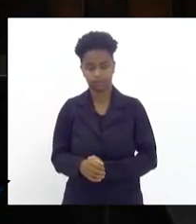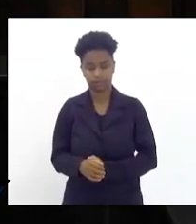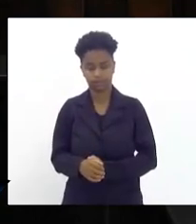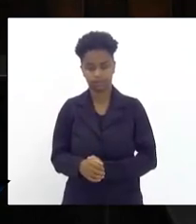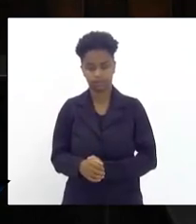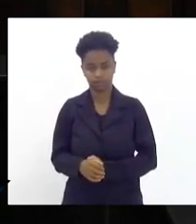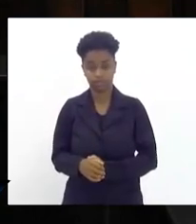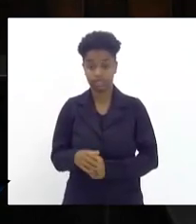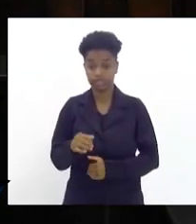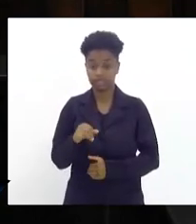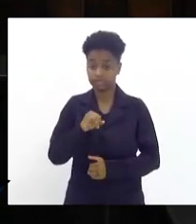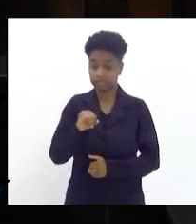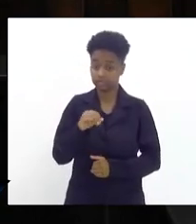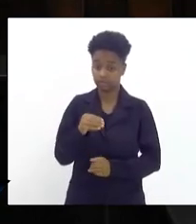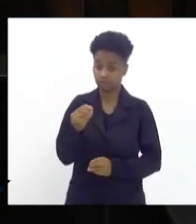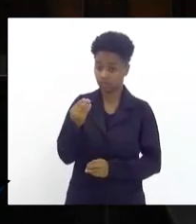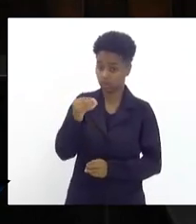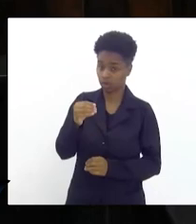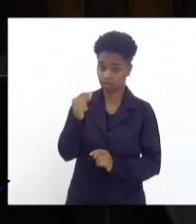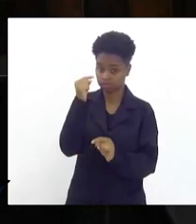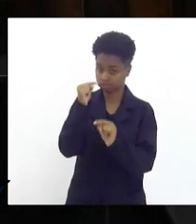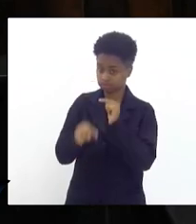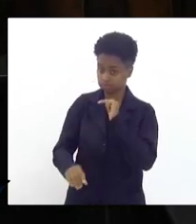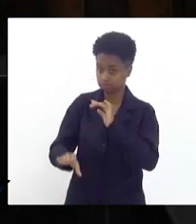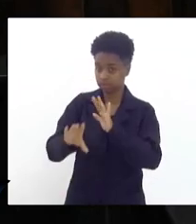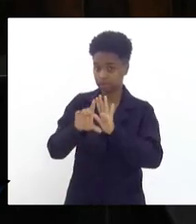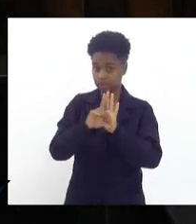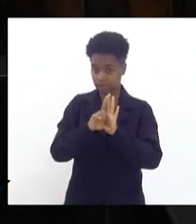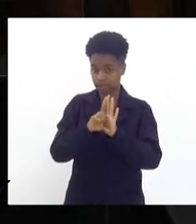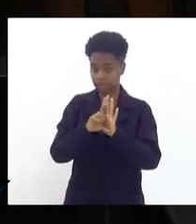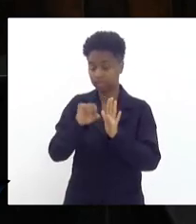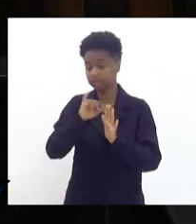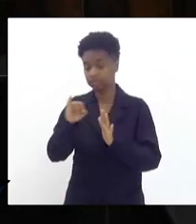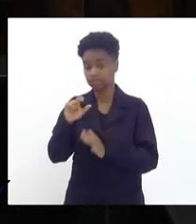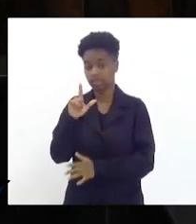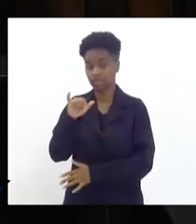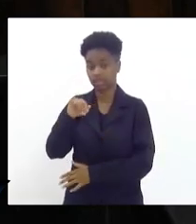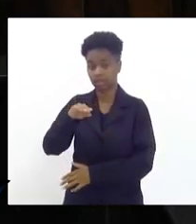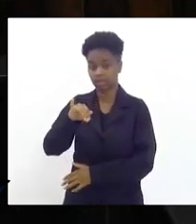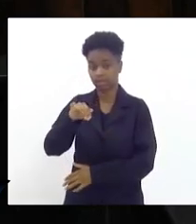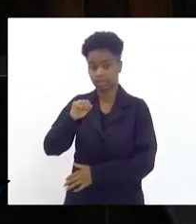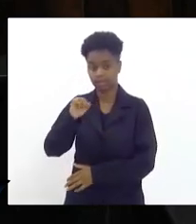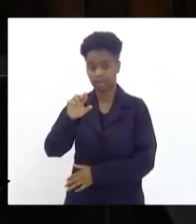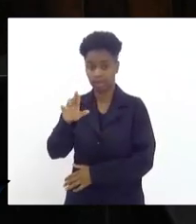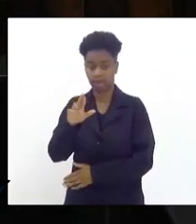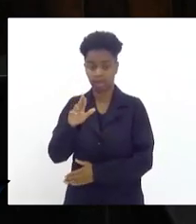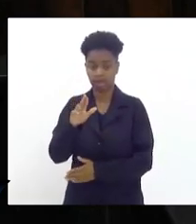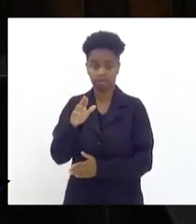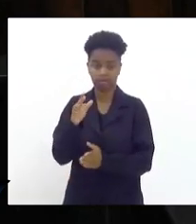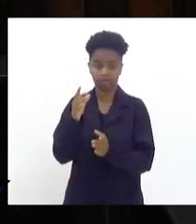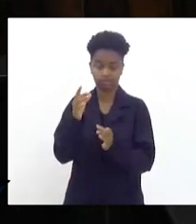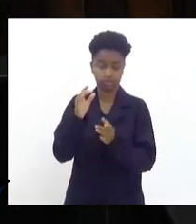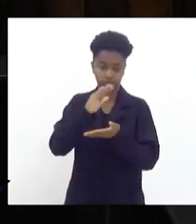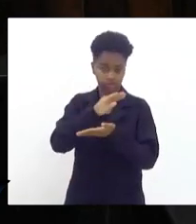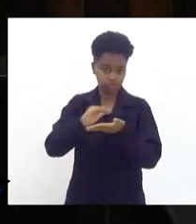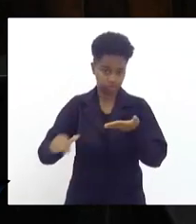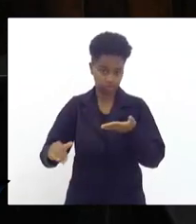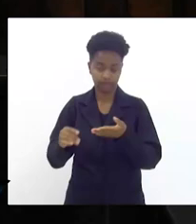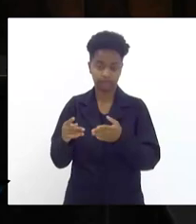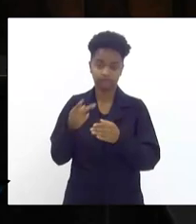ilegal, isto é, se esta liminar cair e for dada a constitucionalidade da lei,